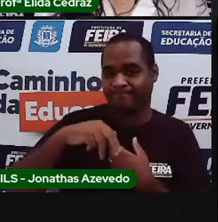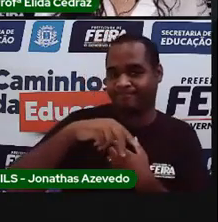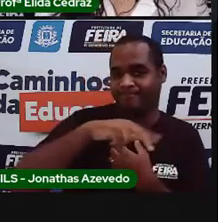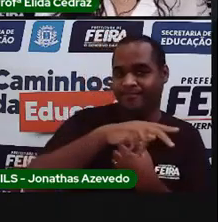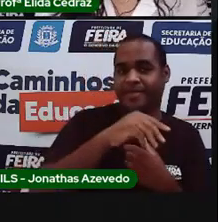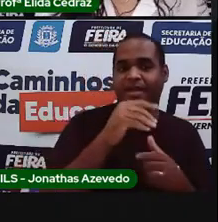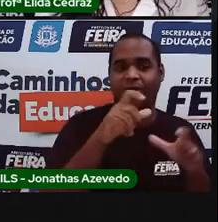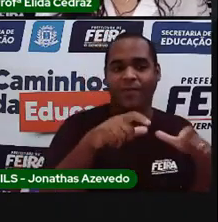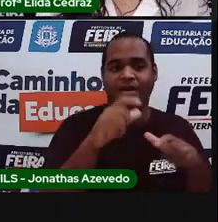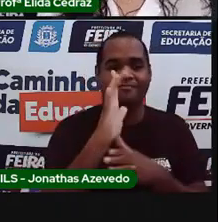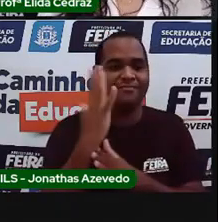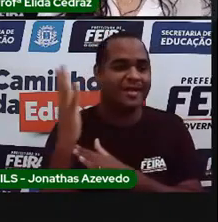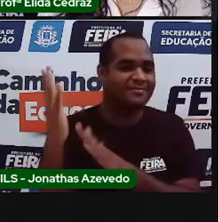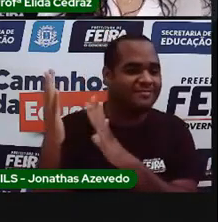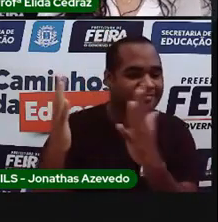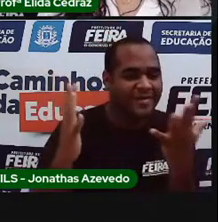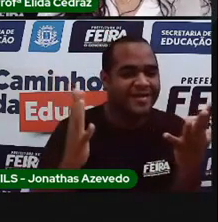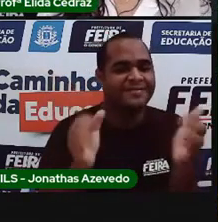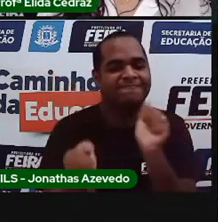praças comigo.